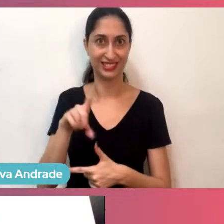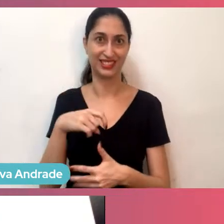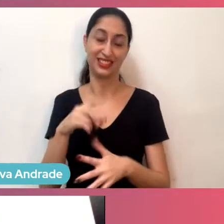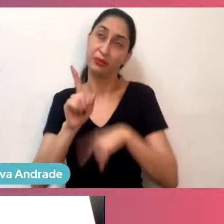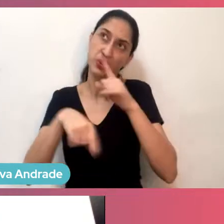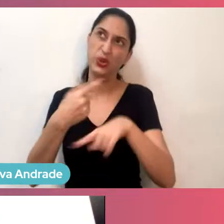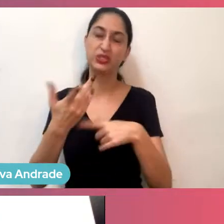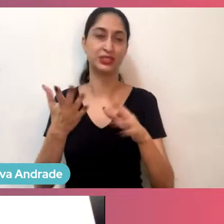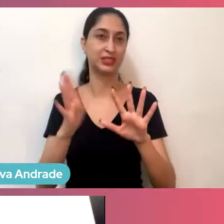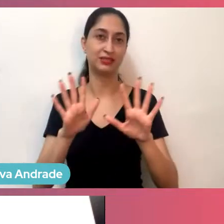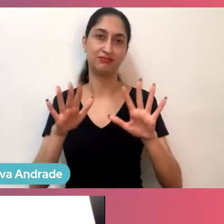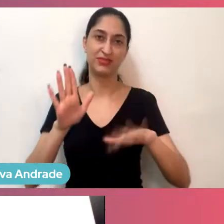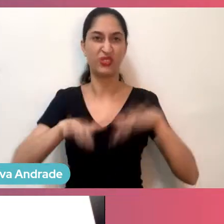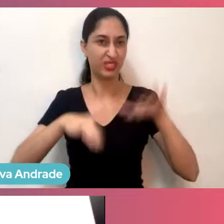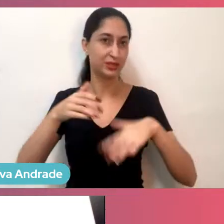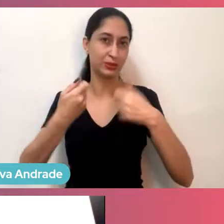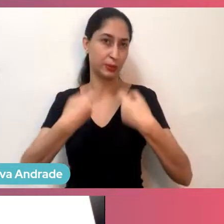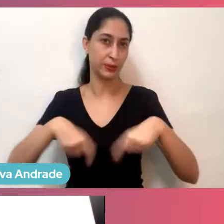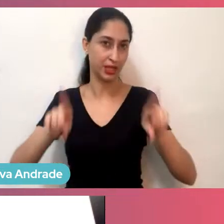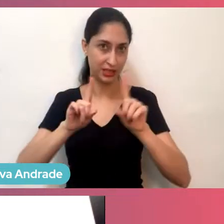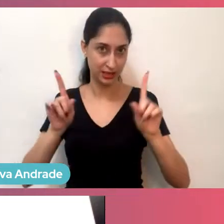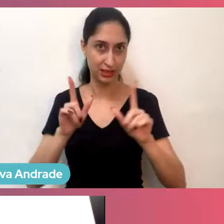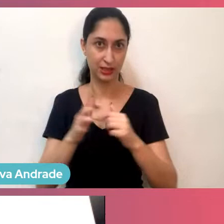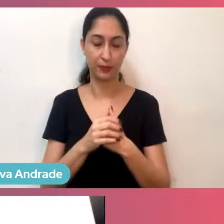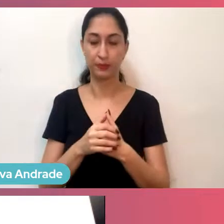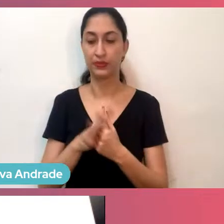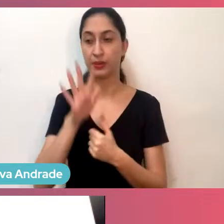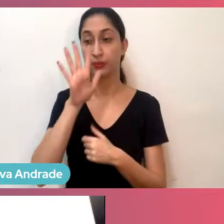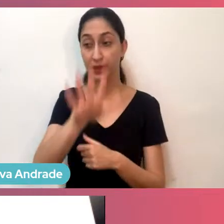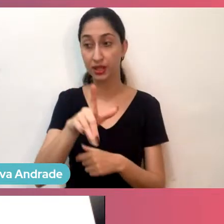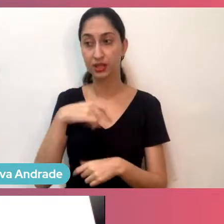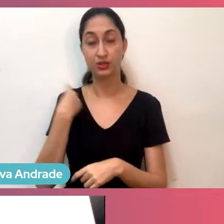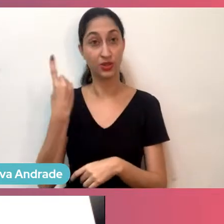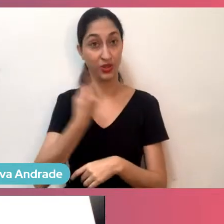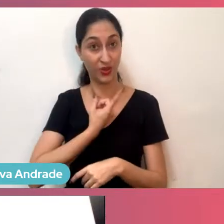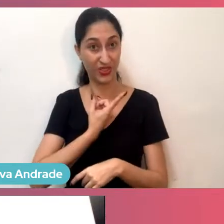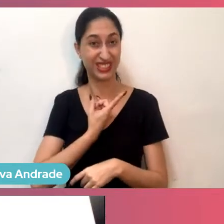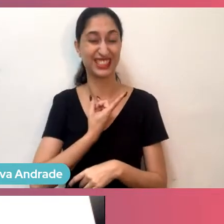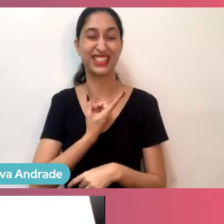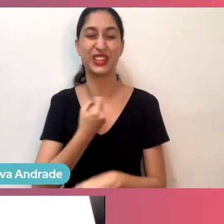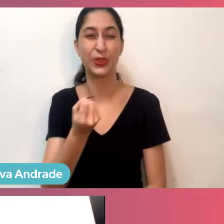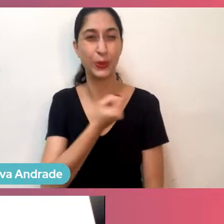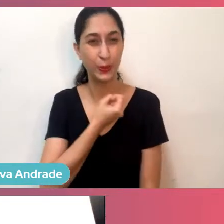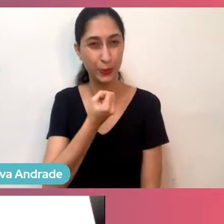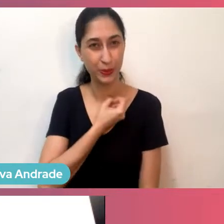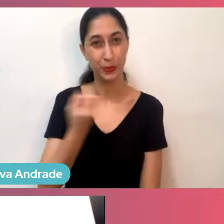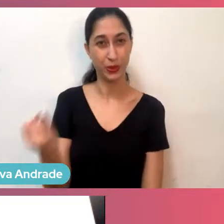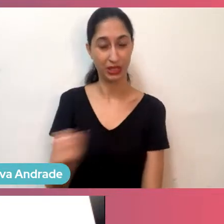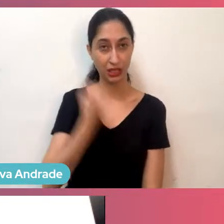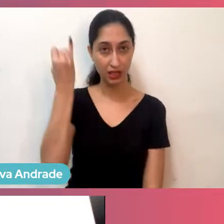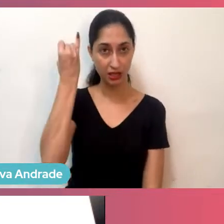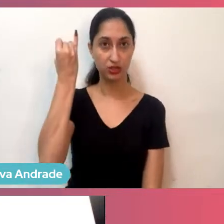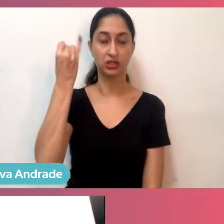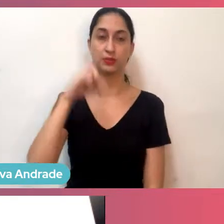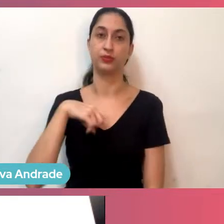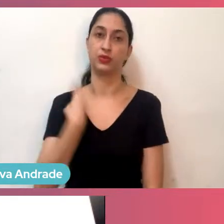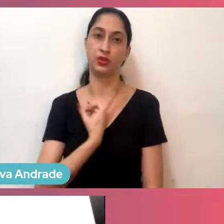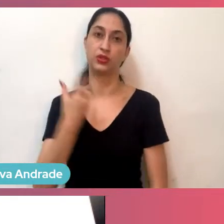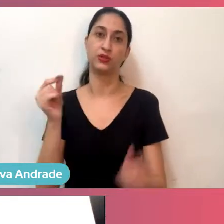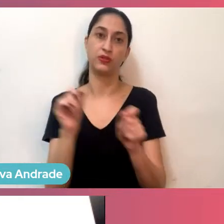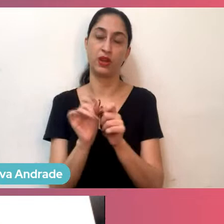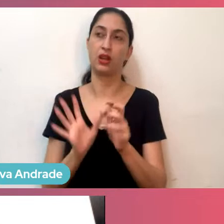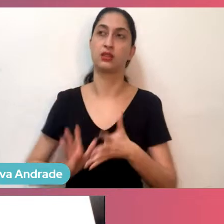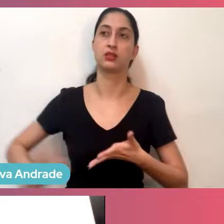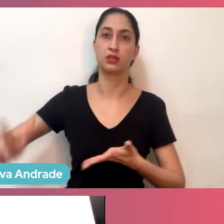até que a gente chegue nesse número cabalístico, a gente vai fazer um onboarding de todo mundo, as